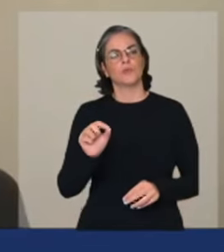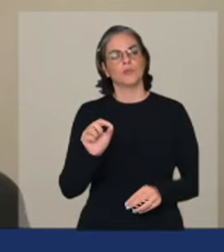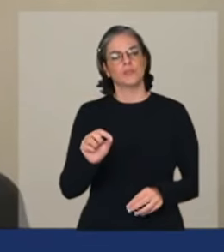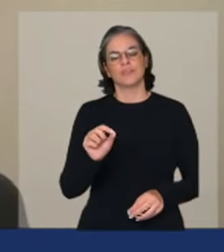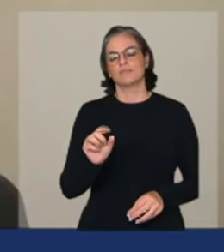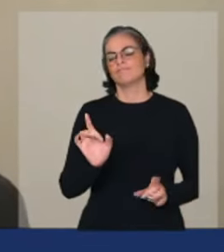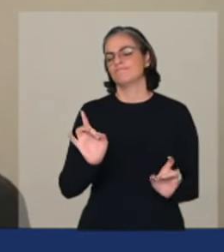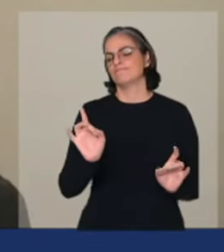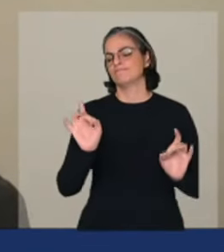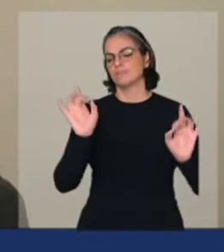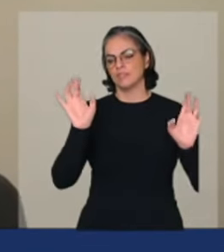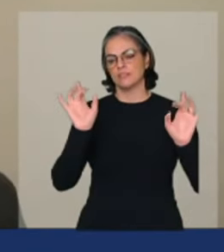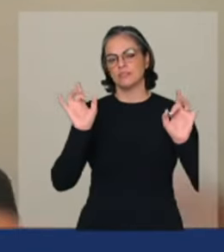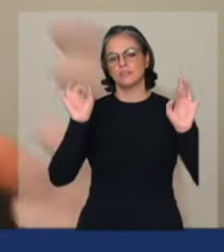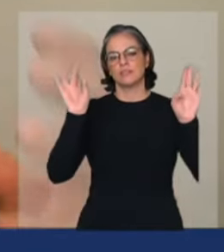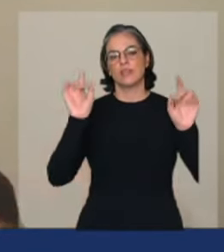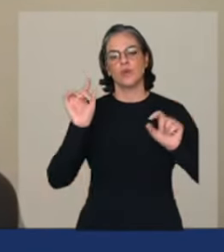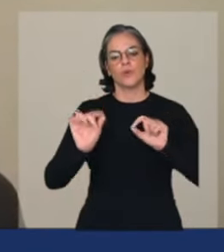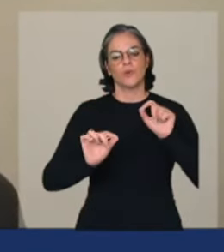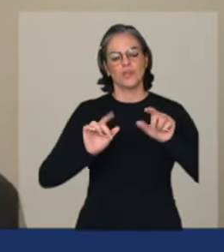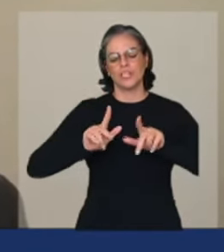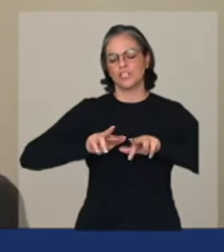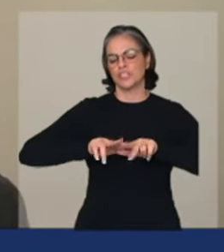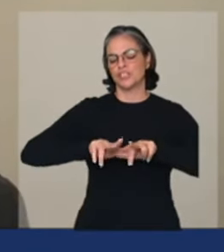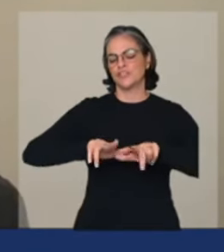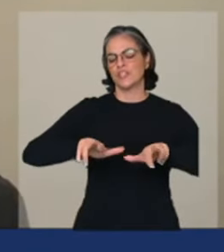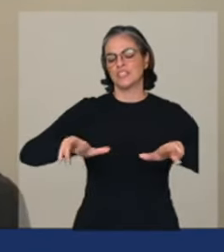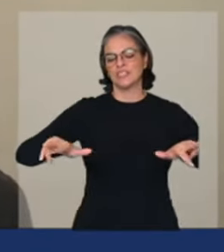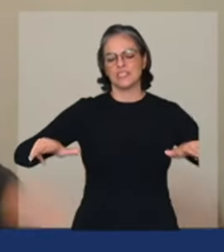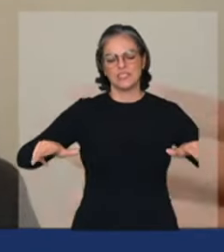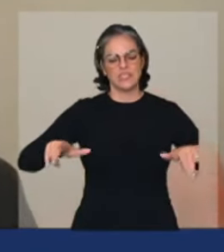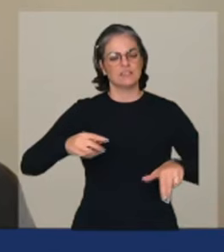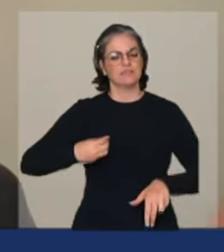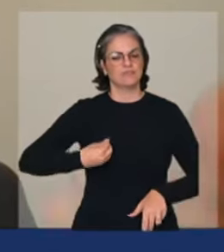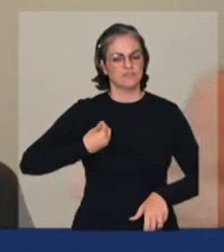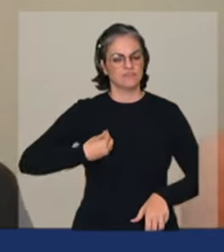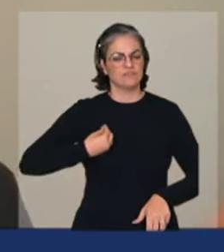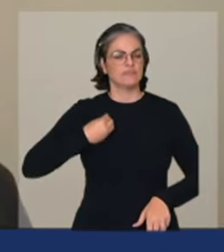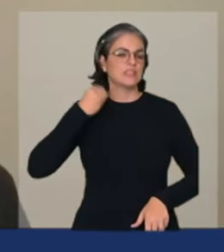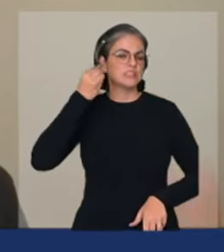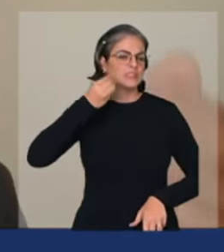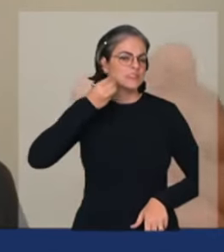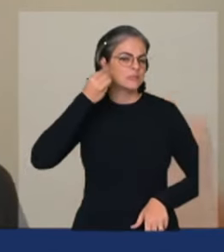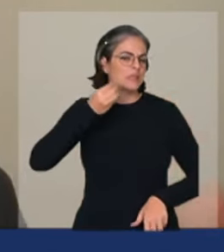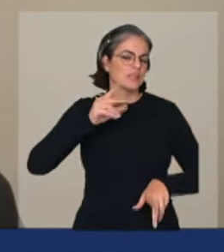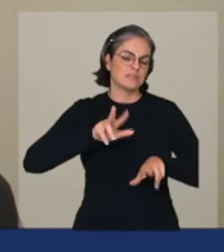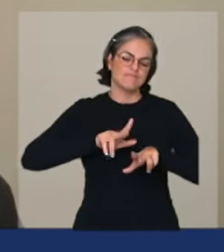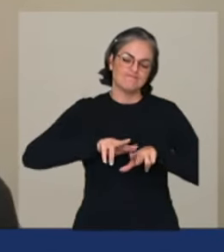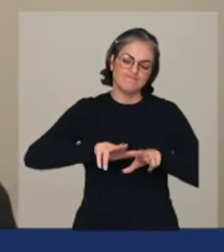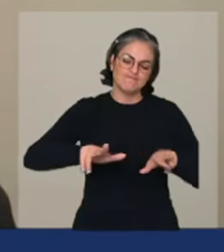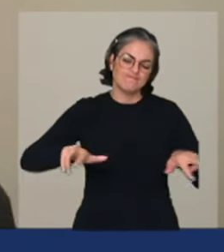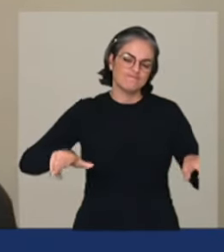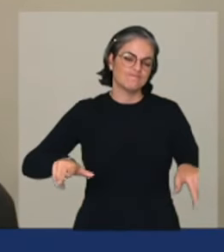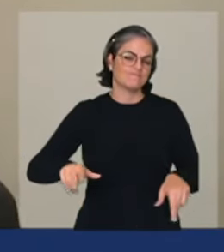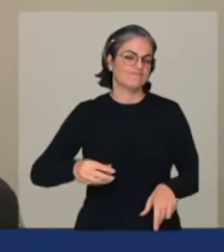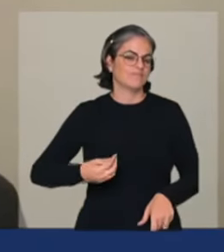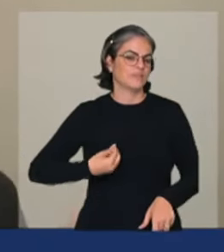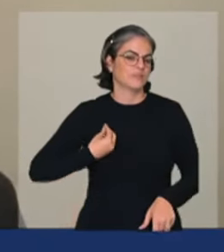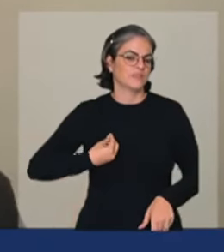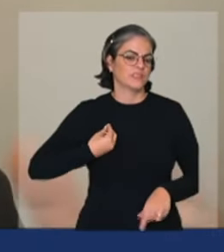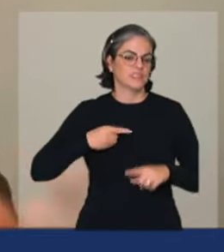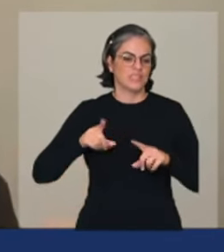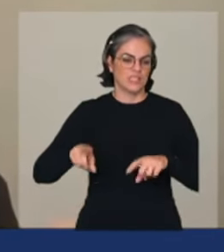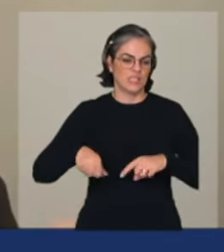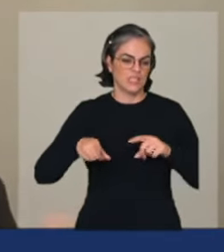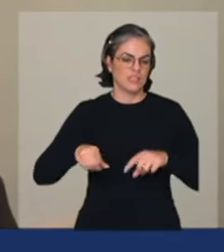diversidade e a pluralidade de experiências vividas no campo embora